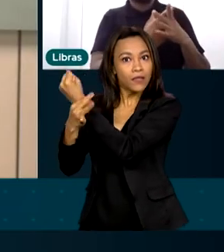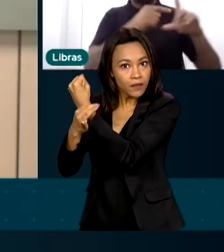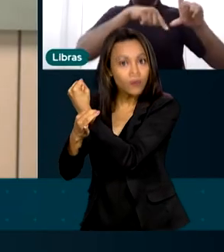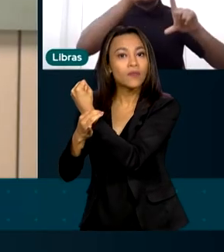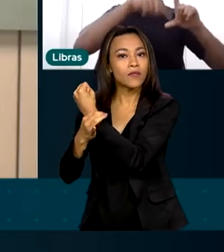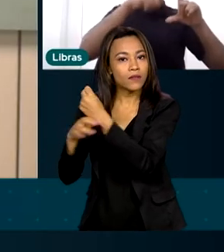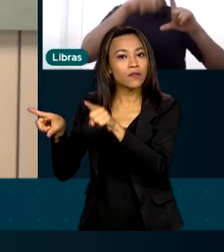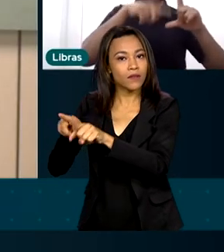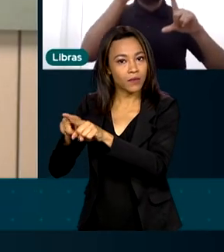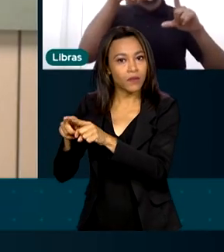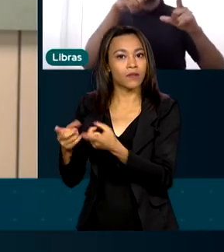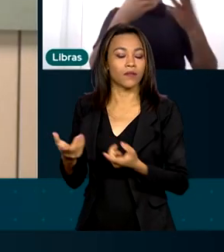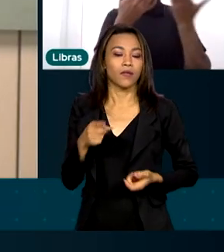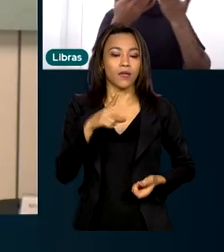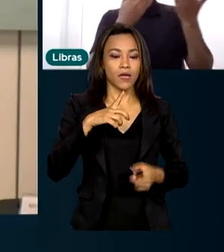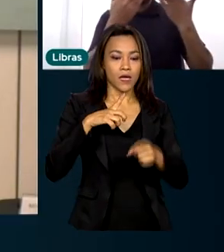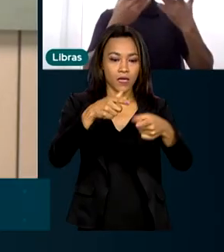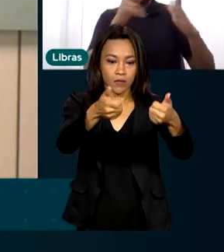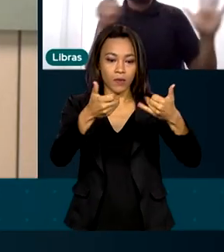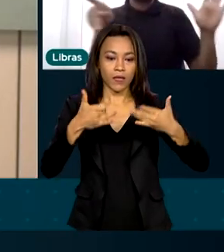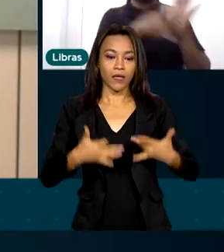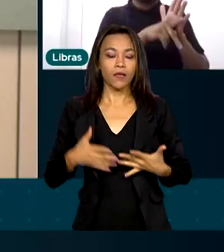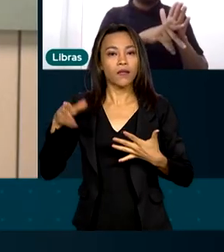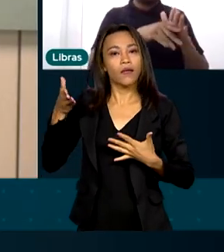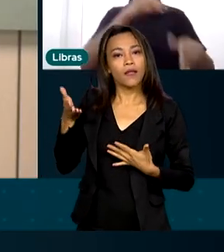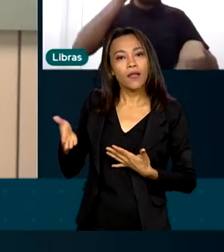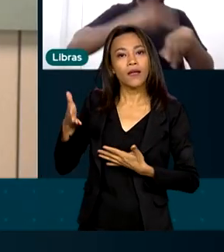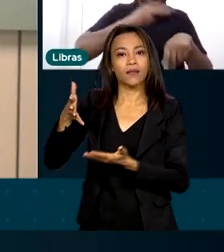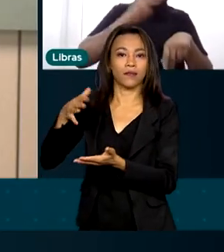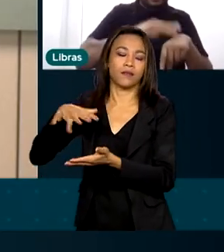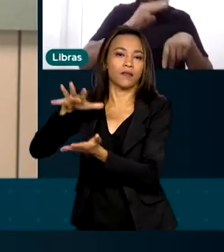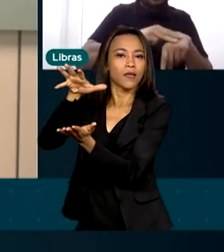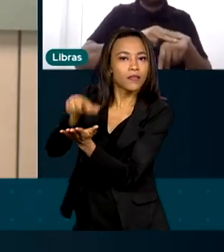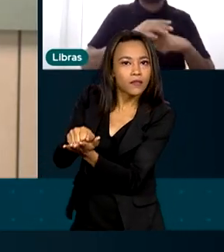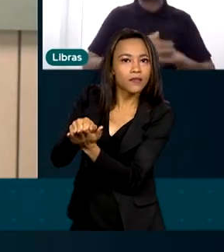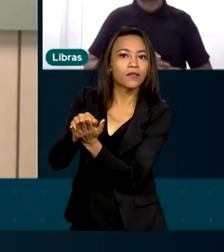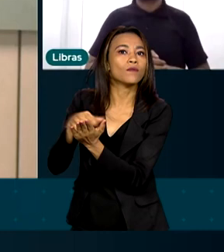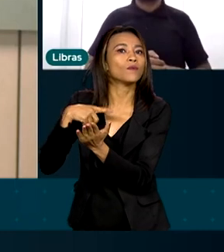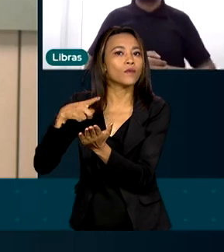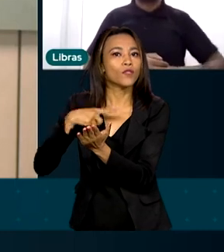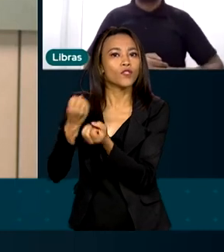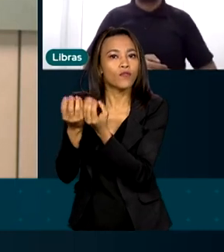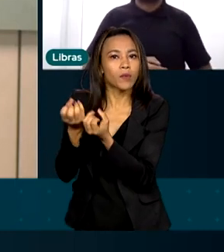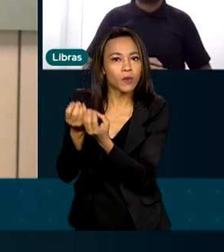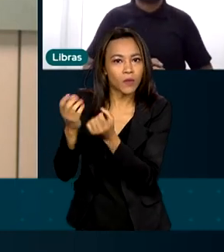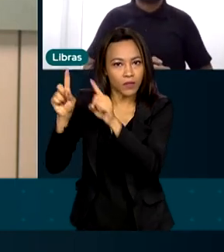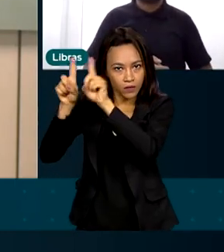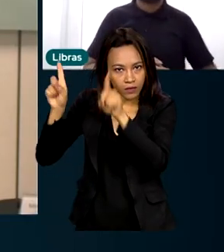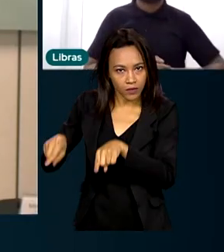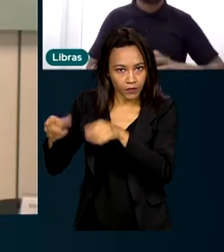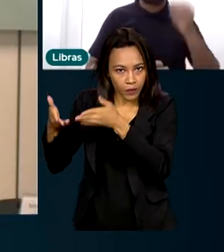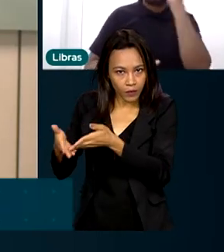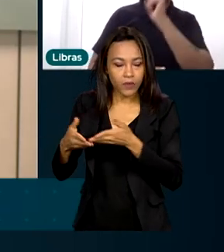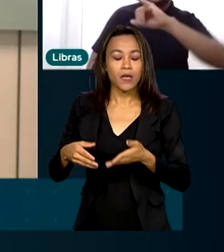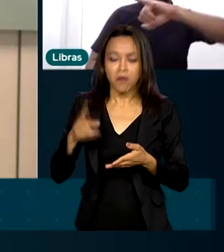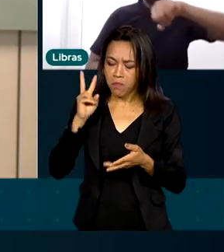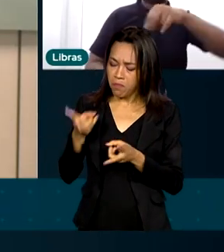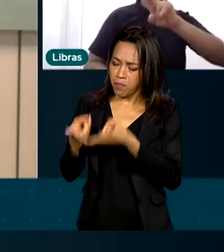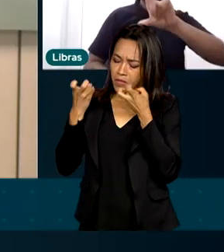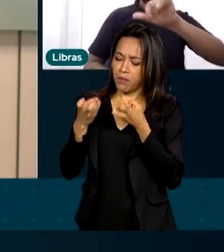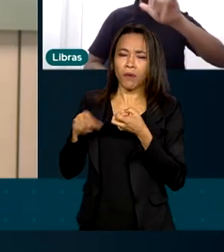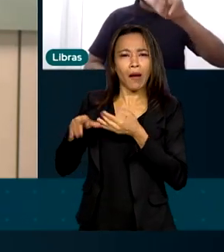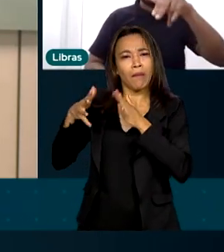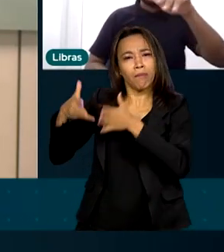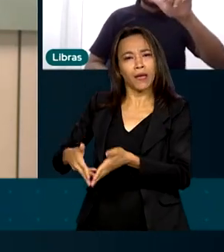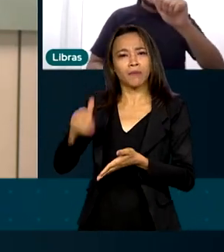Um estudo utilizando informações disponíveis no Observatório de Pessoal constatou um aumento da participação de mulheres em cargos